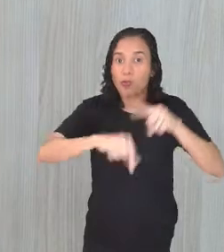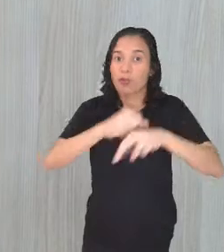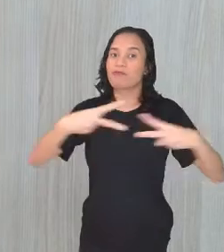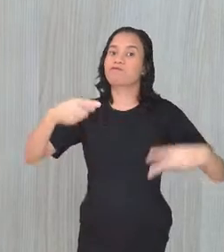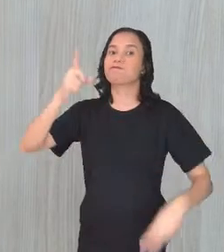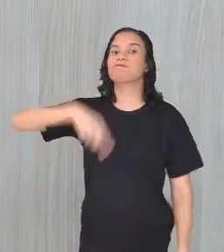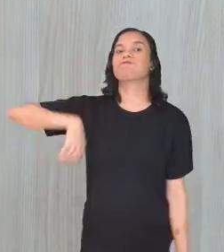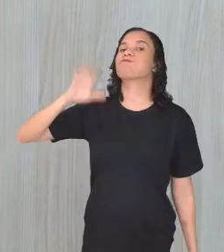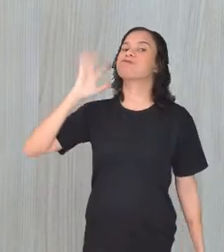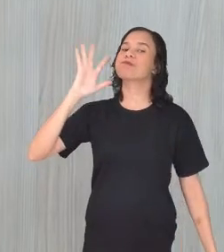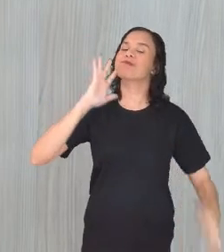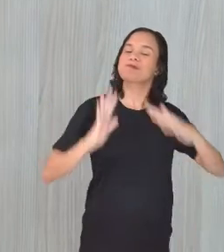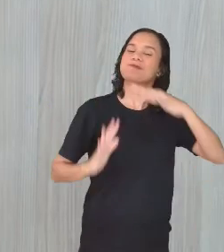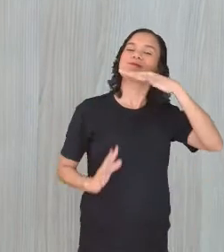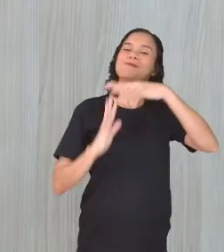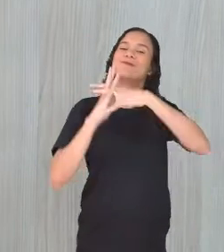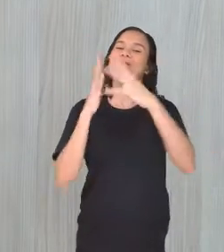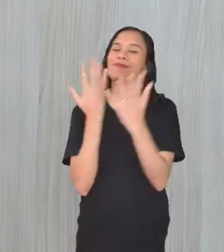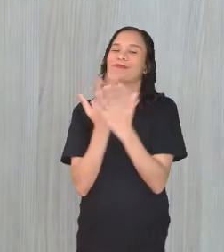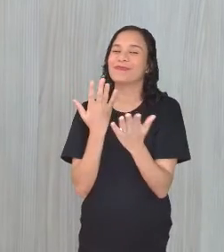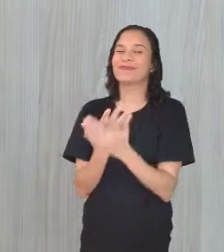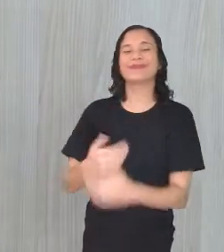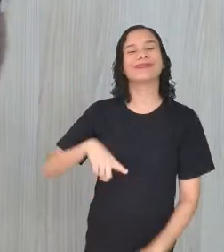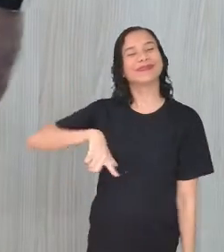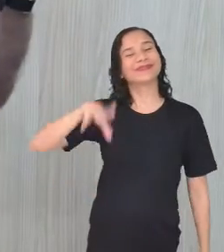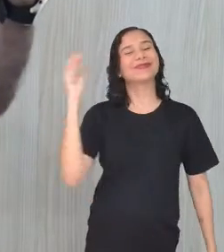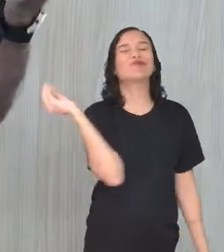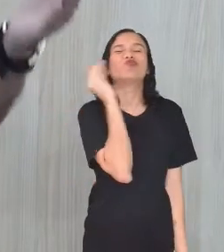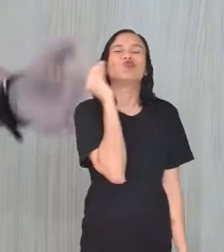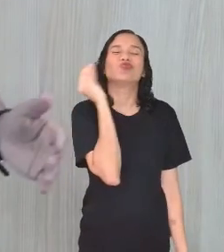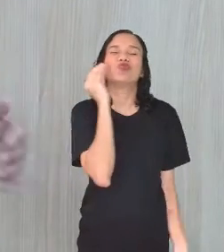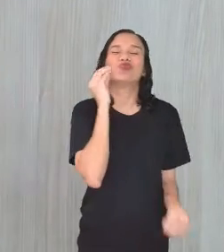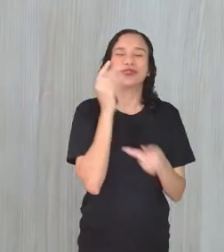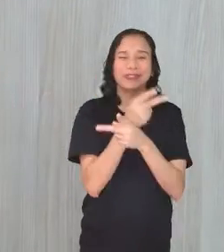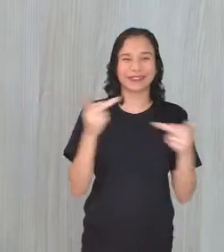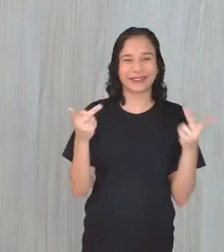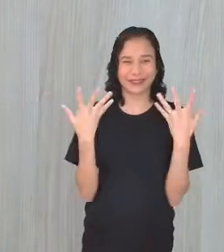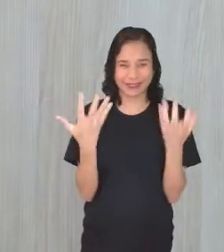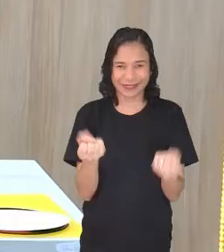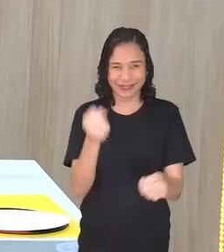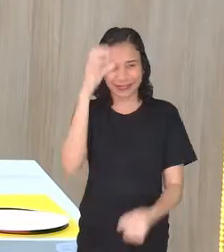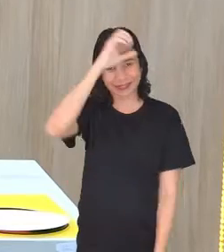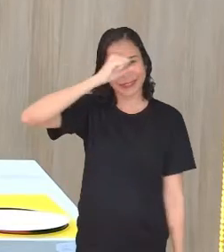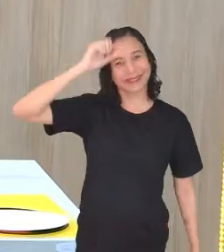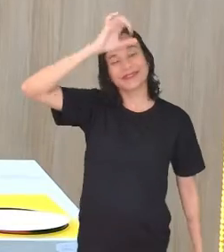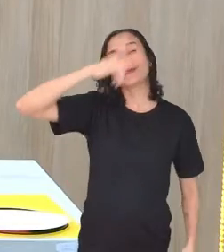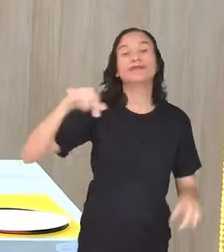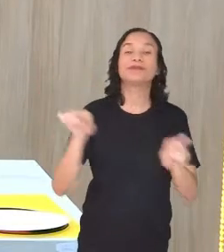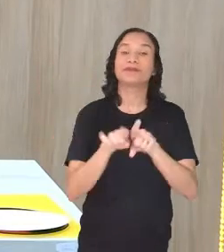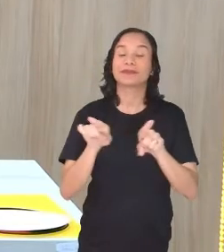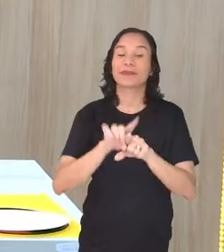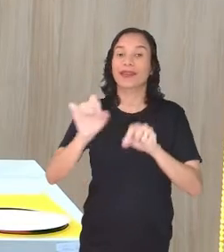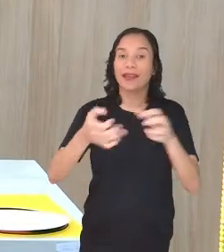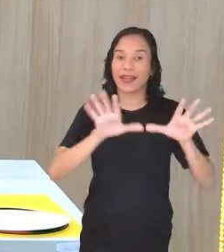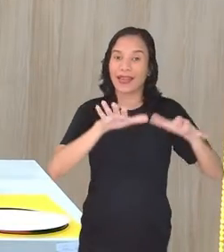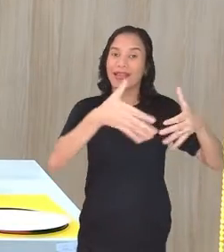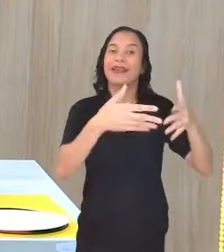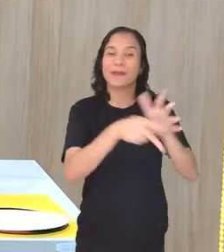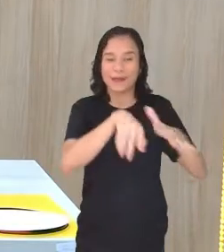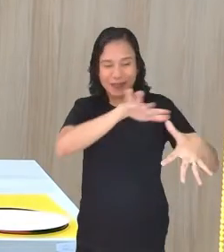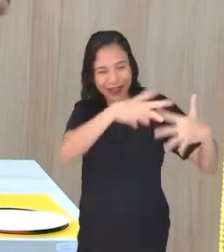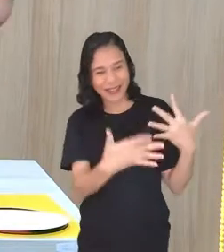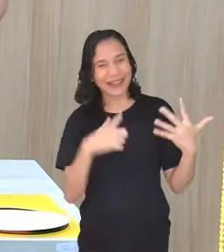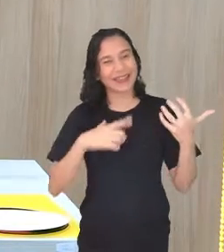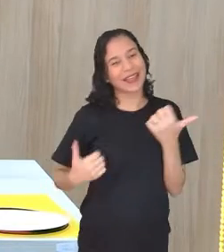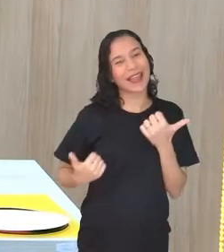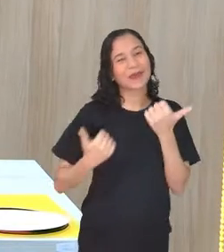que vai ser top demais essa aula. Cheiro para vocês, galerinha. Além de tudo, a equipe de Libras está ali